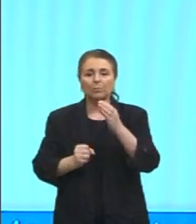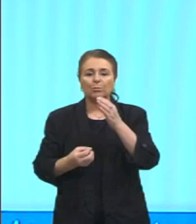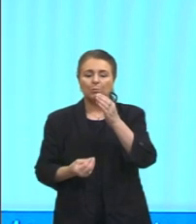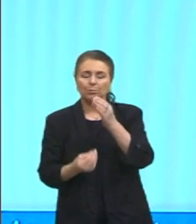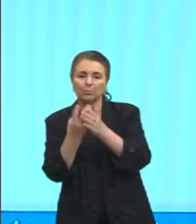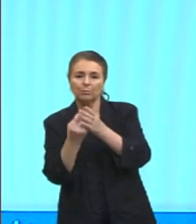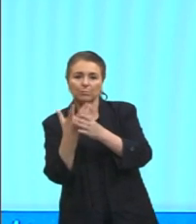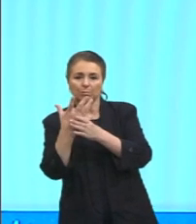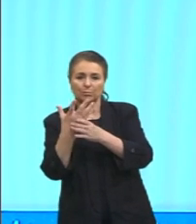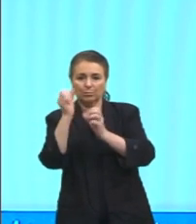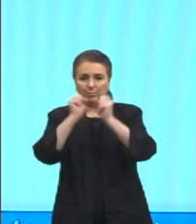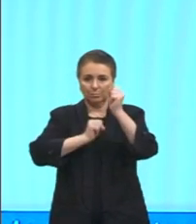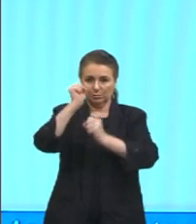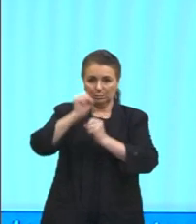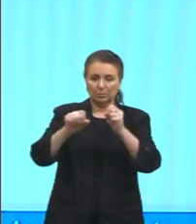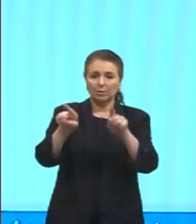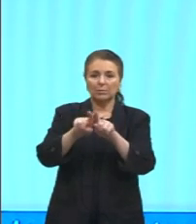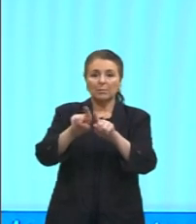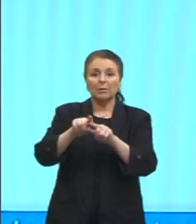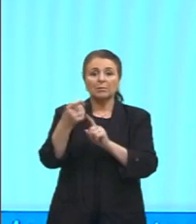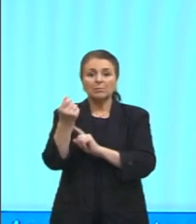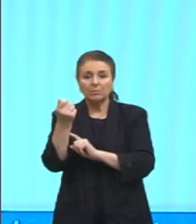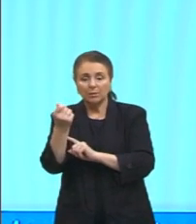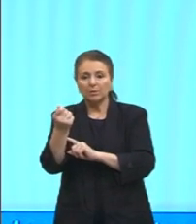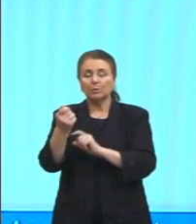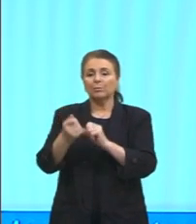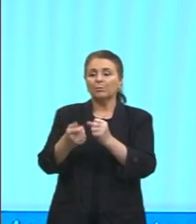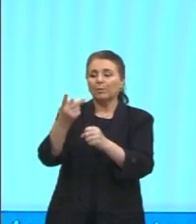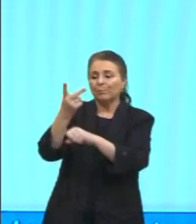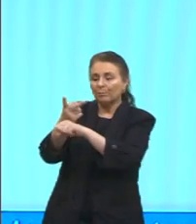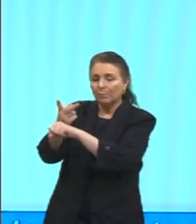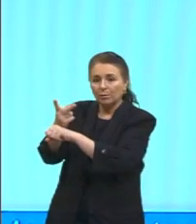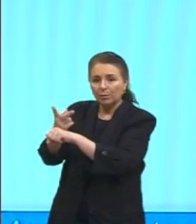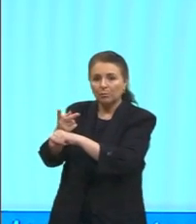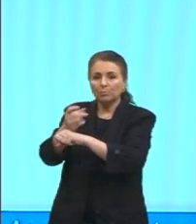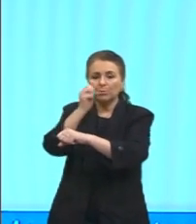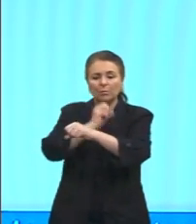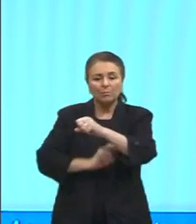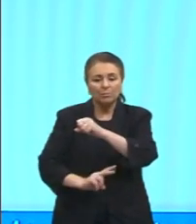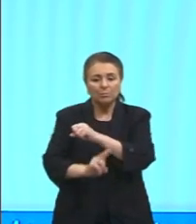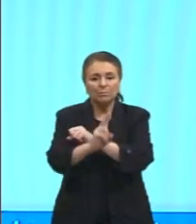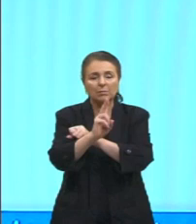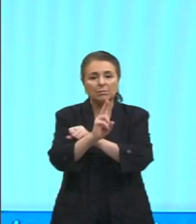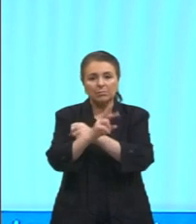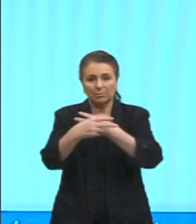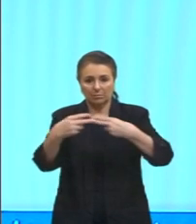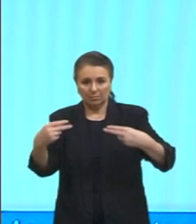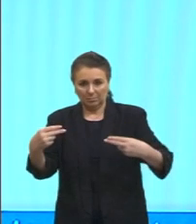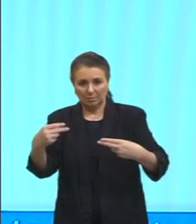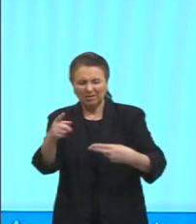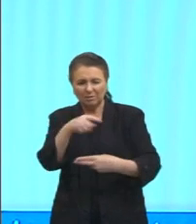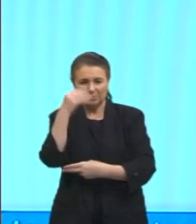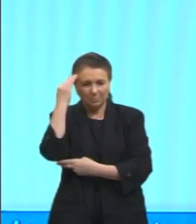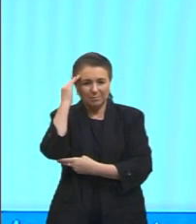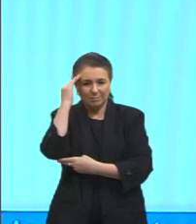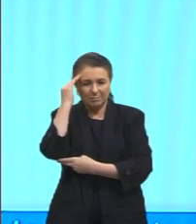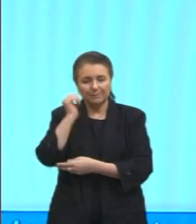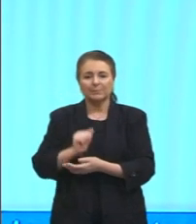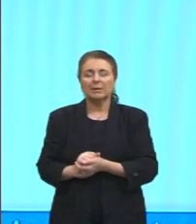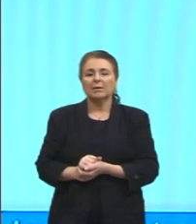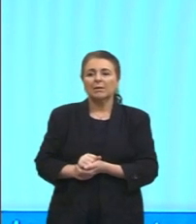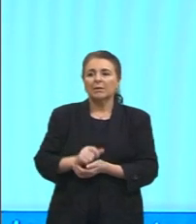capital, pessoal, empréstimo, investimentos, aquela coisa toda que a gente consegue entender. E olha aqui,